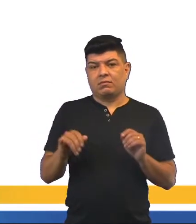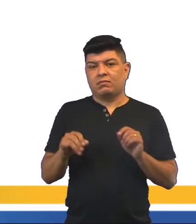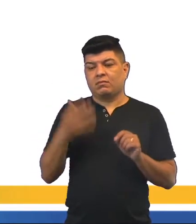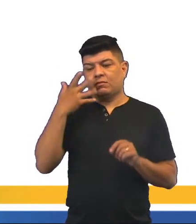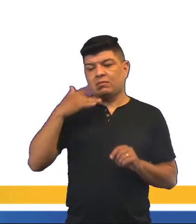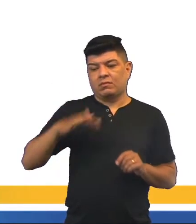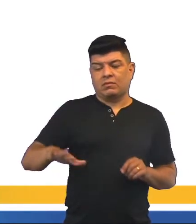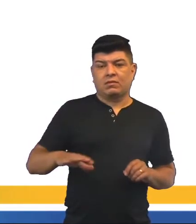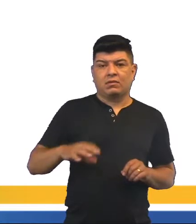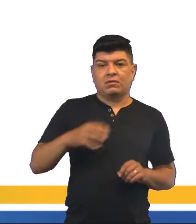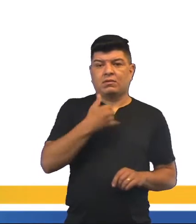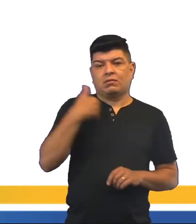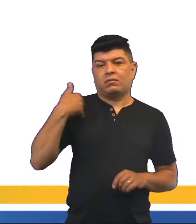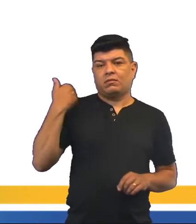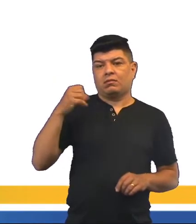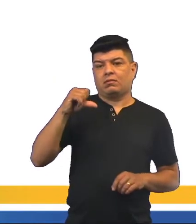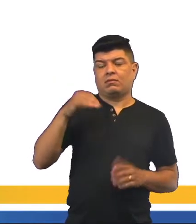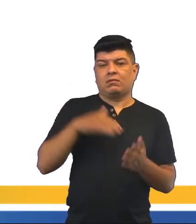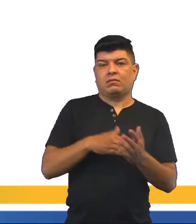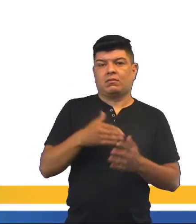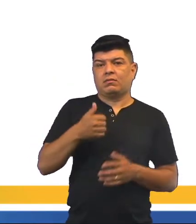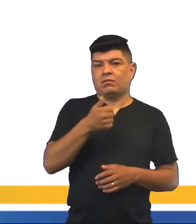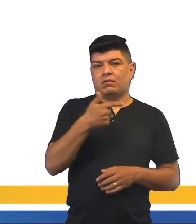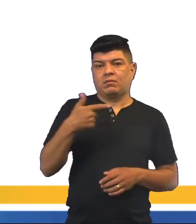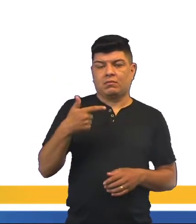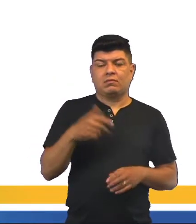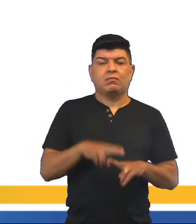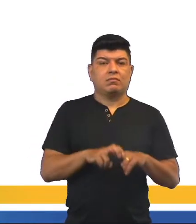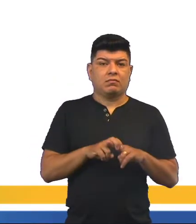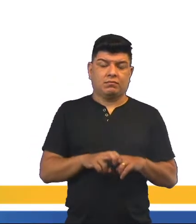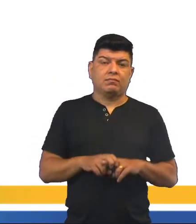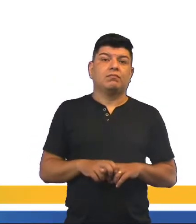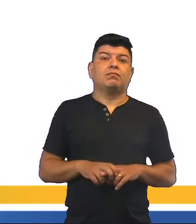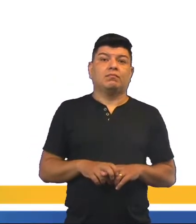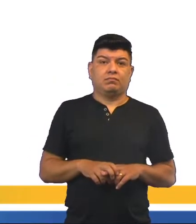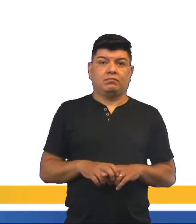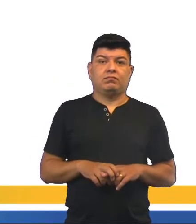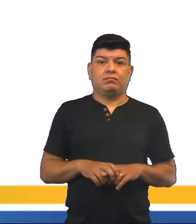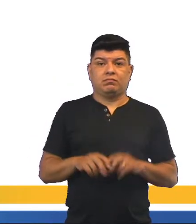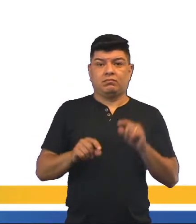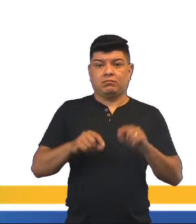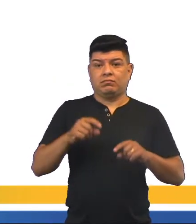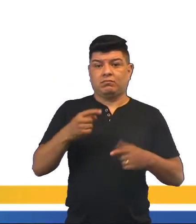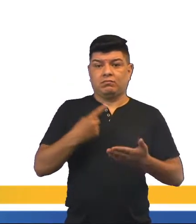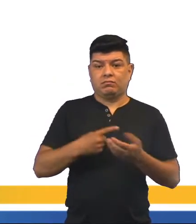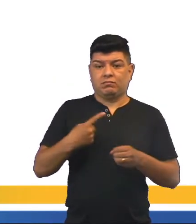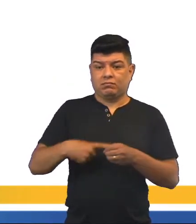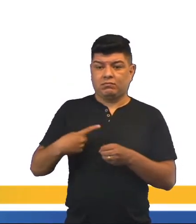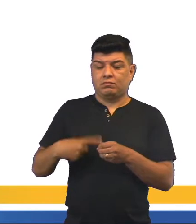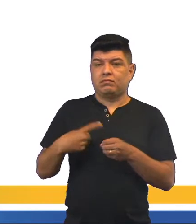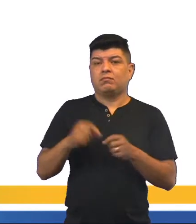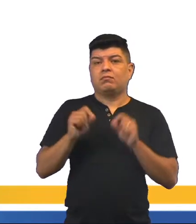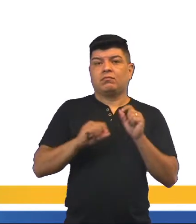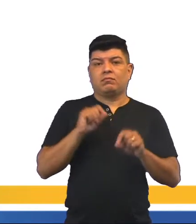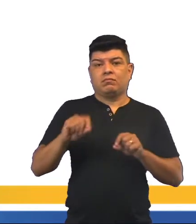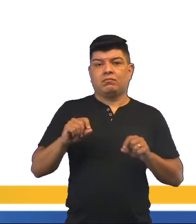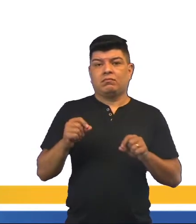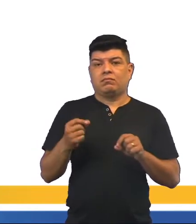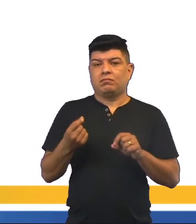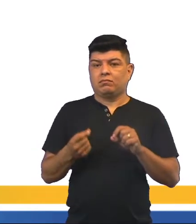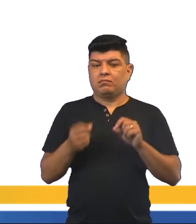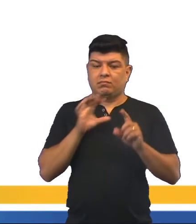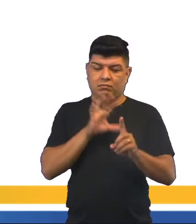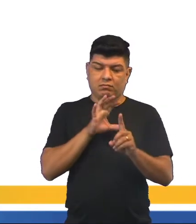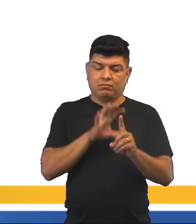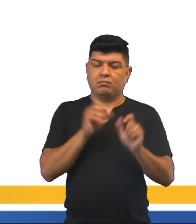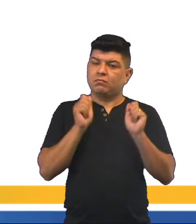de 9 a 12 anos, né? No ciclo municipal, descobrindo como a dança criativa pode